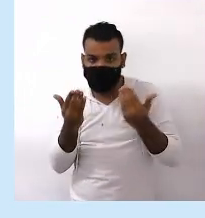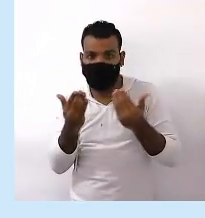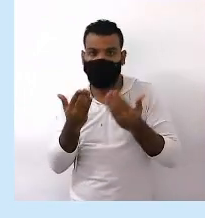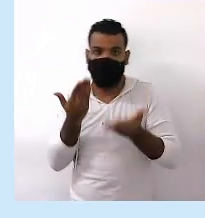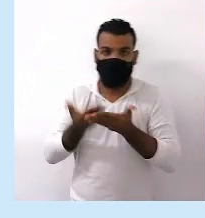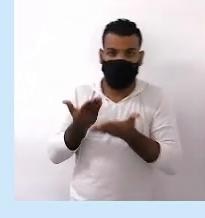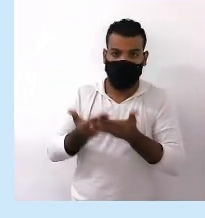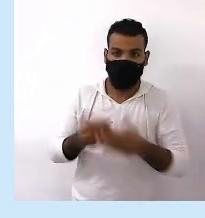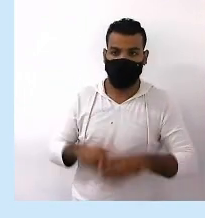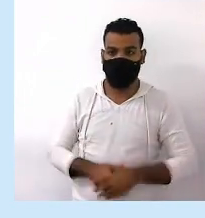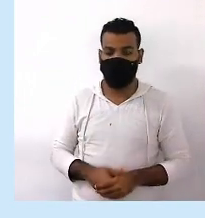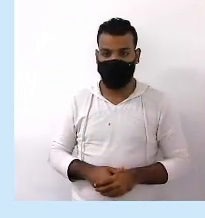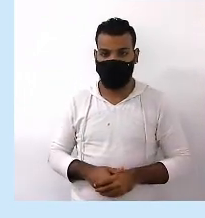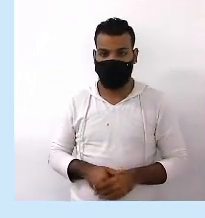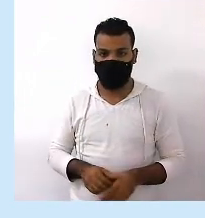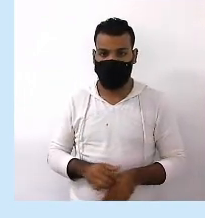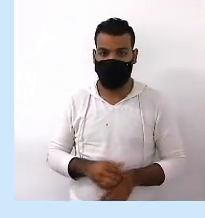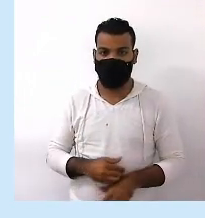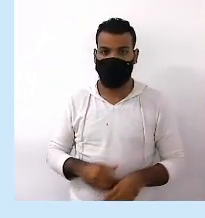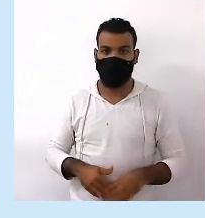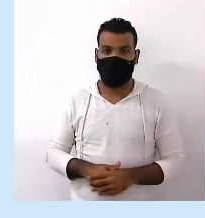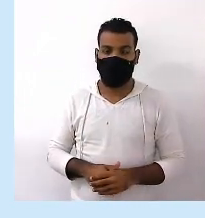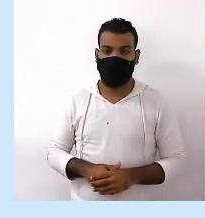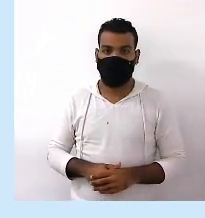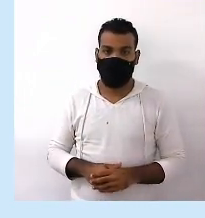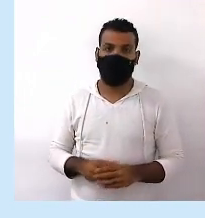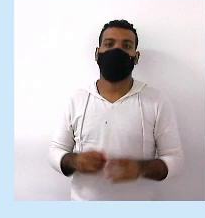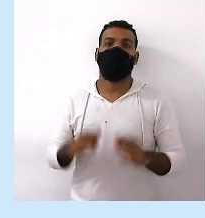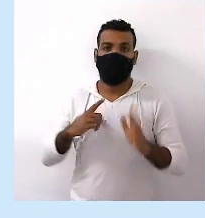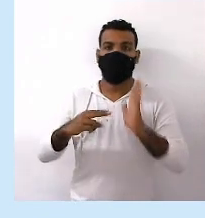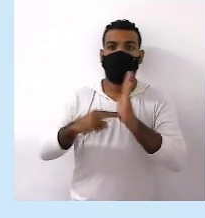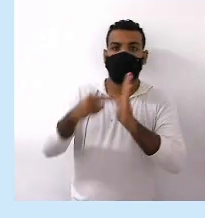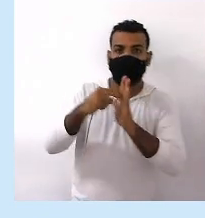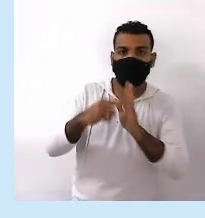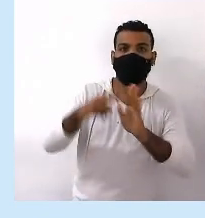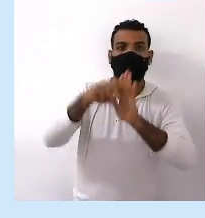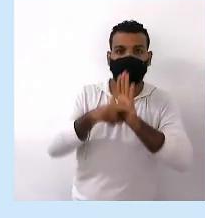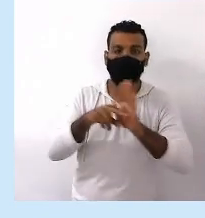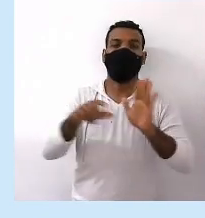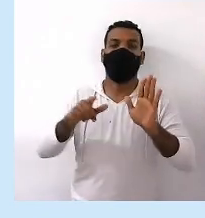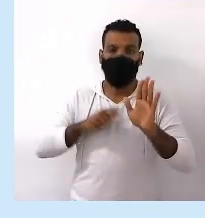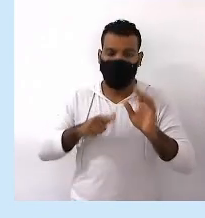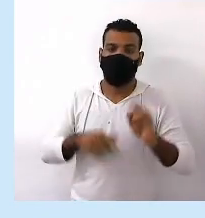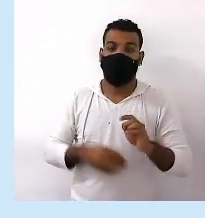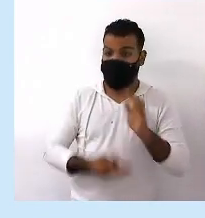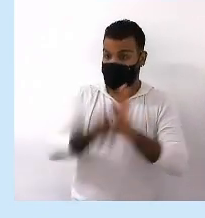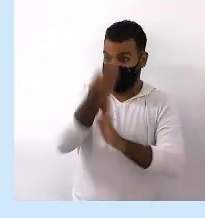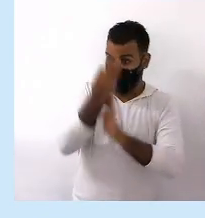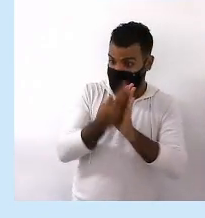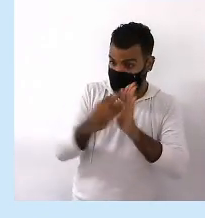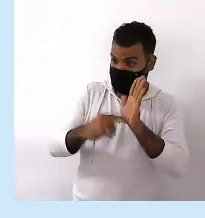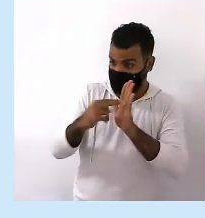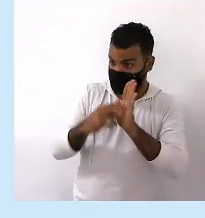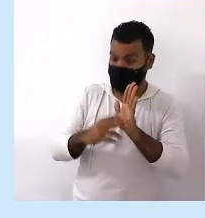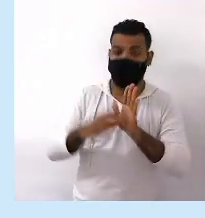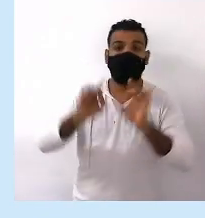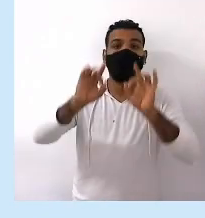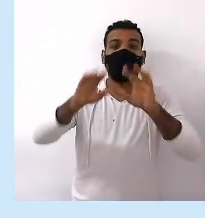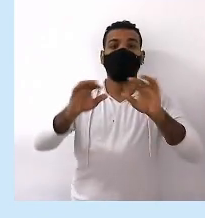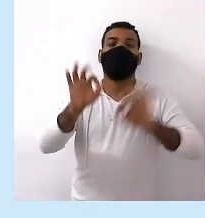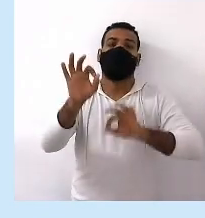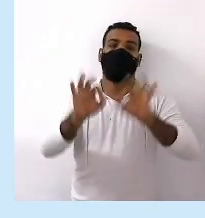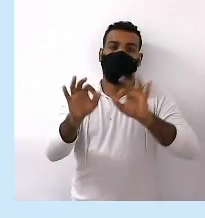de estudar Cria-se Normas e regras Então os textos normativos Apenas regulamentam